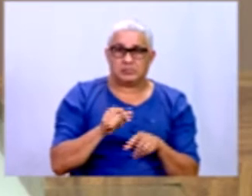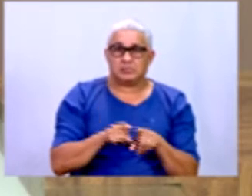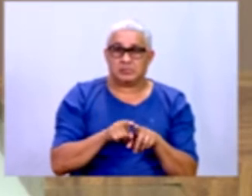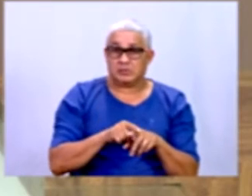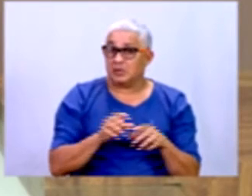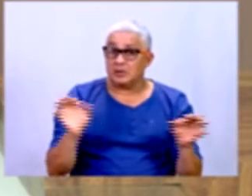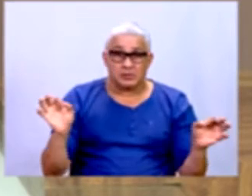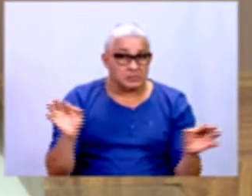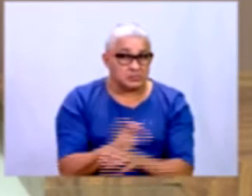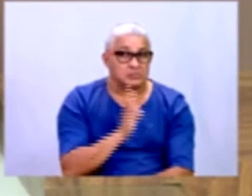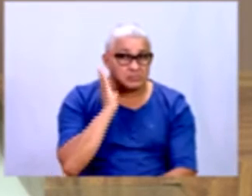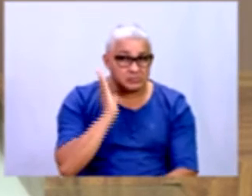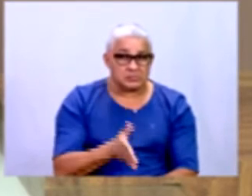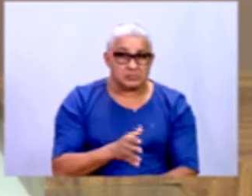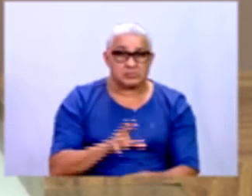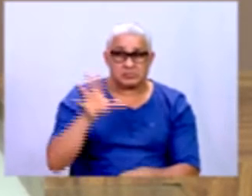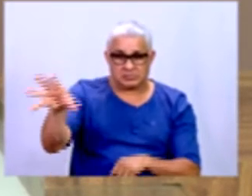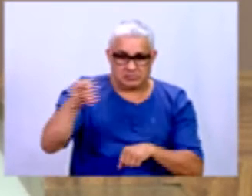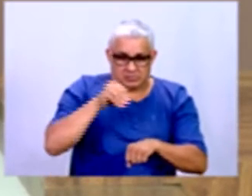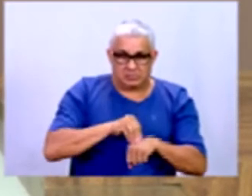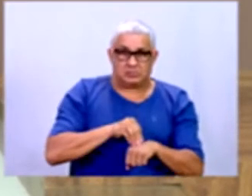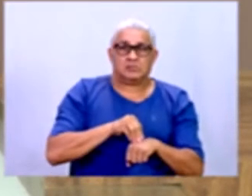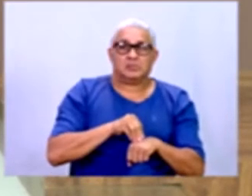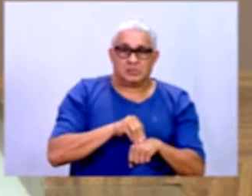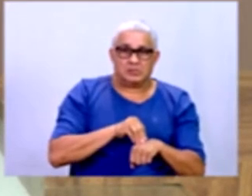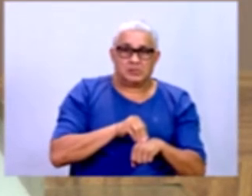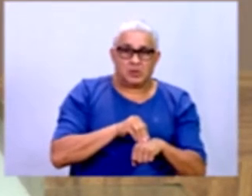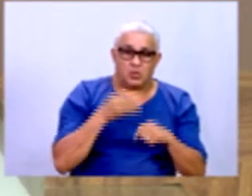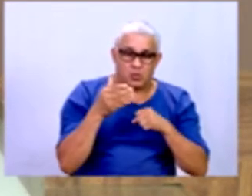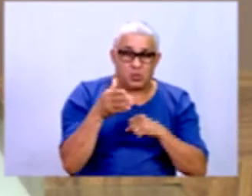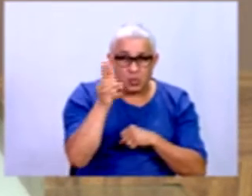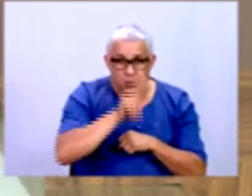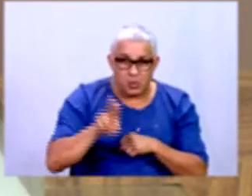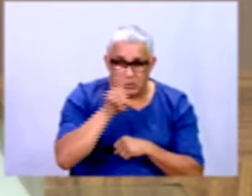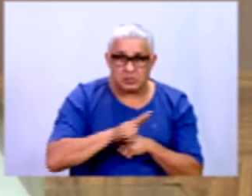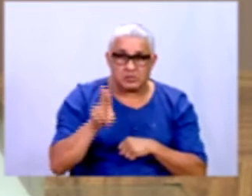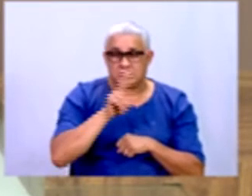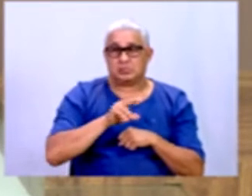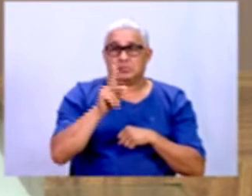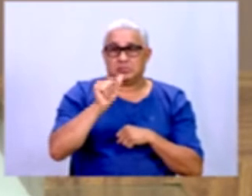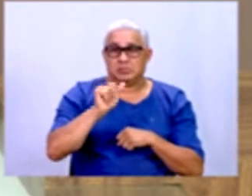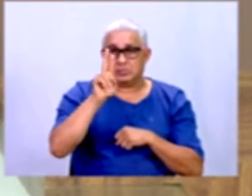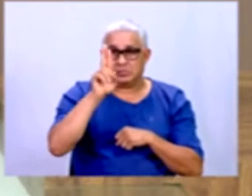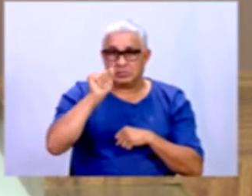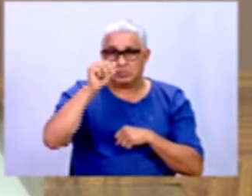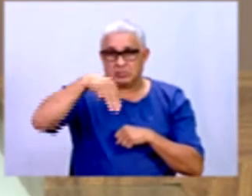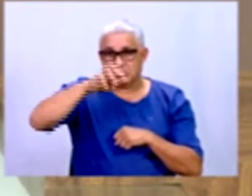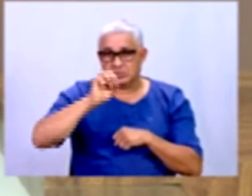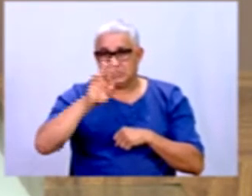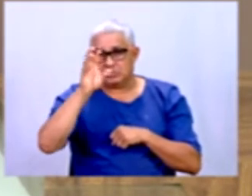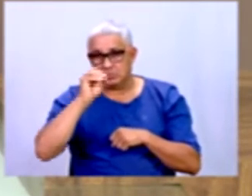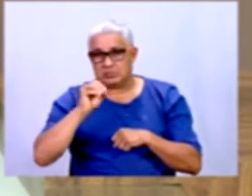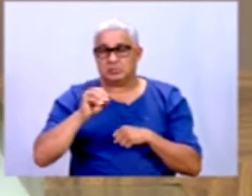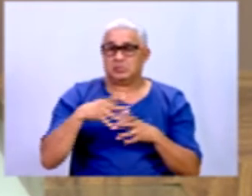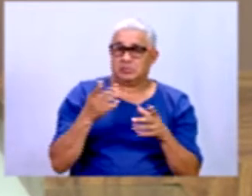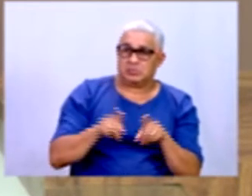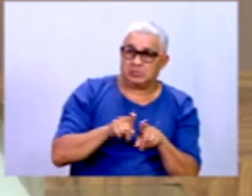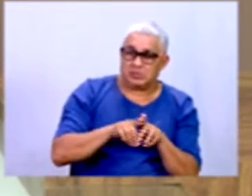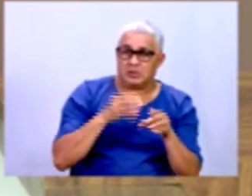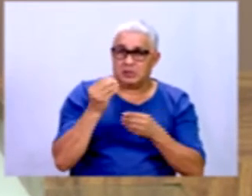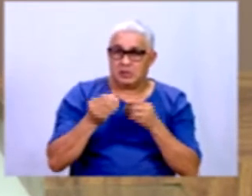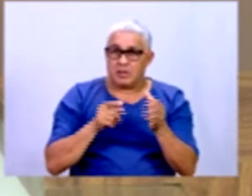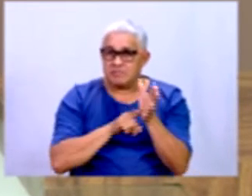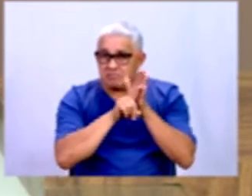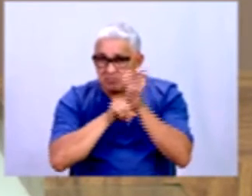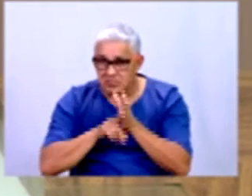elas prontas. A gente pega esse dado e utiliza ele como base de parâmetros para análise daquilo que a gente está estudando ali dentro daquela pesquisa ou dentro daquele